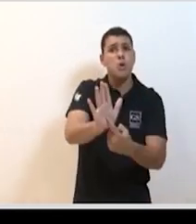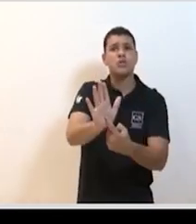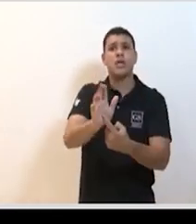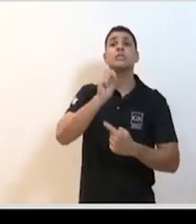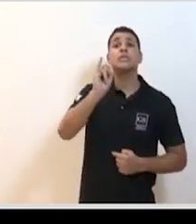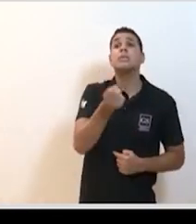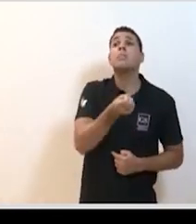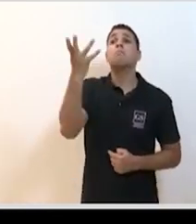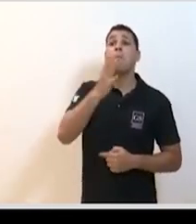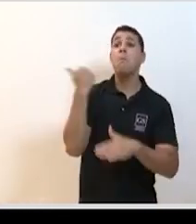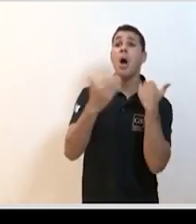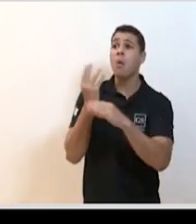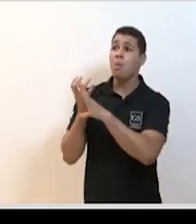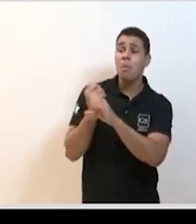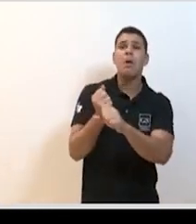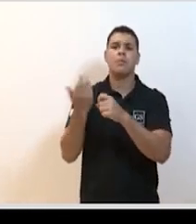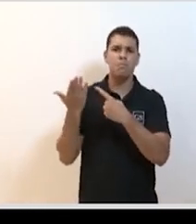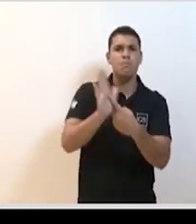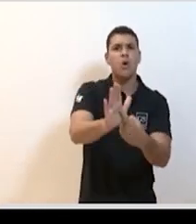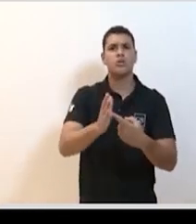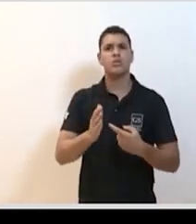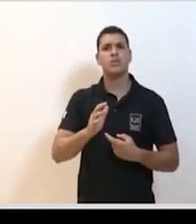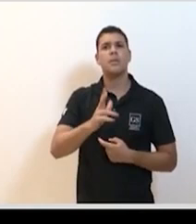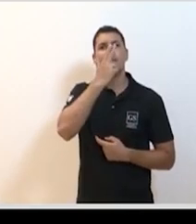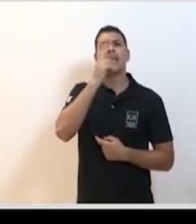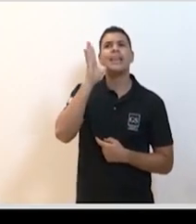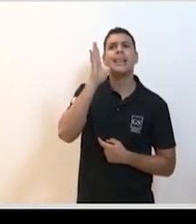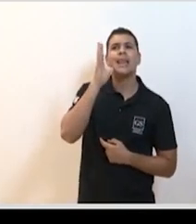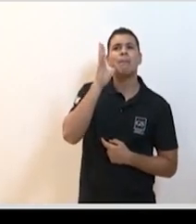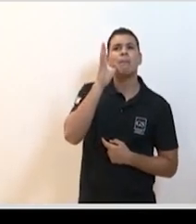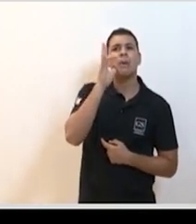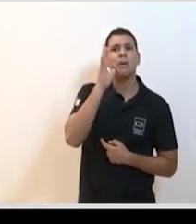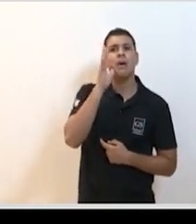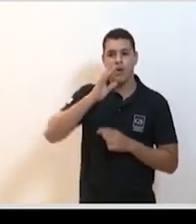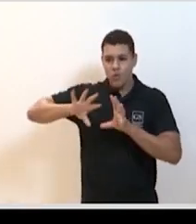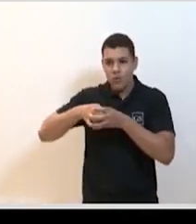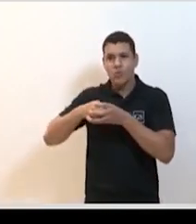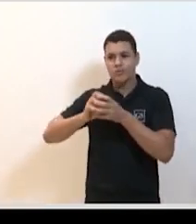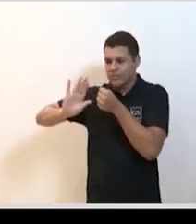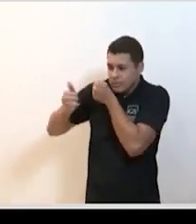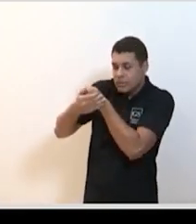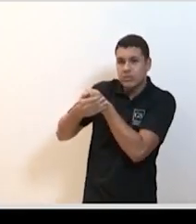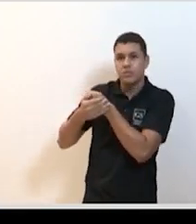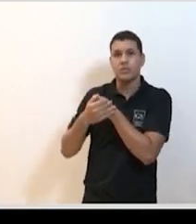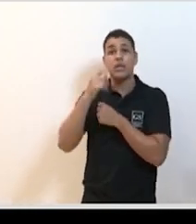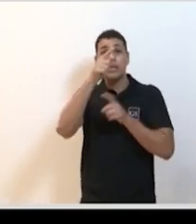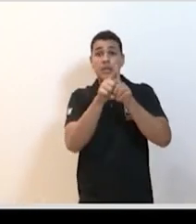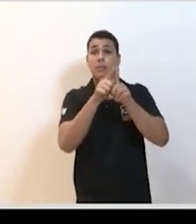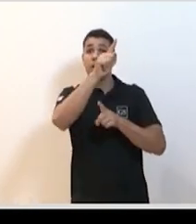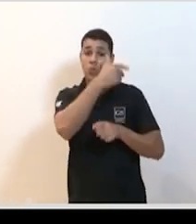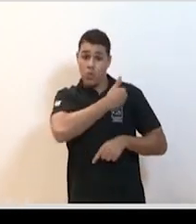isso que faltou em algumas áreas, sem dúvida nenhuma, demorou um pouquinho em algumas áreas. O governo iraniano foi um dos também que